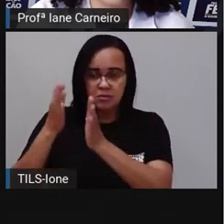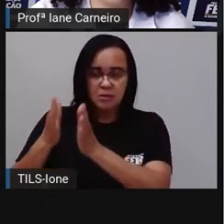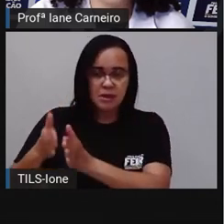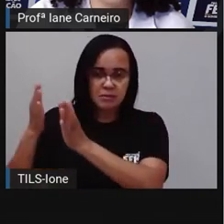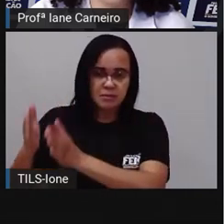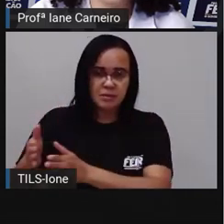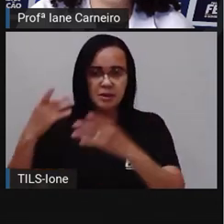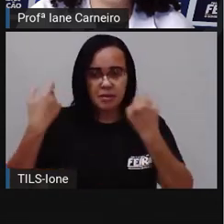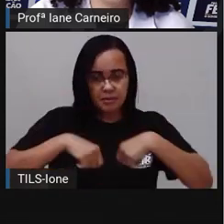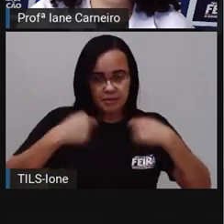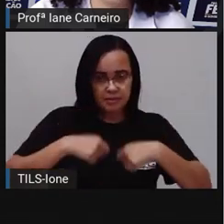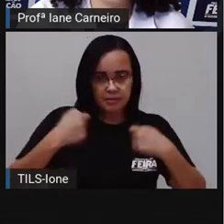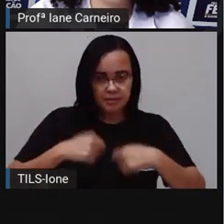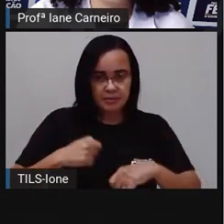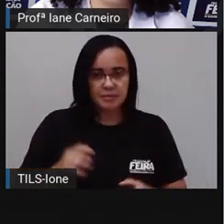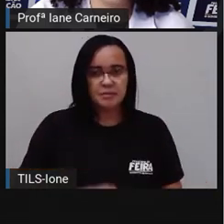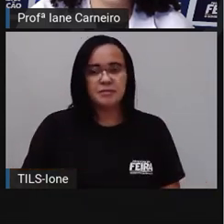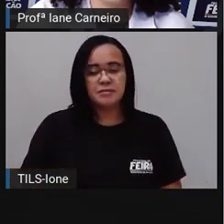colocar um.